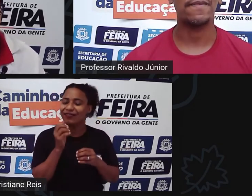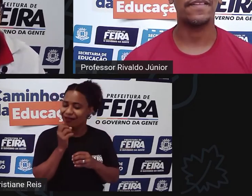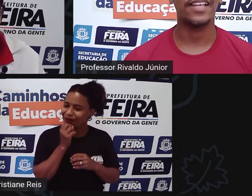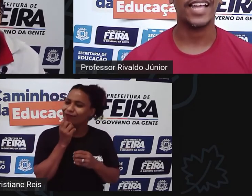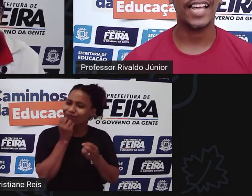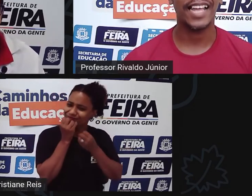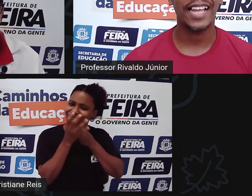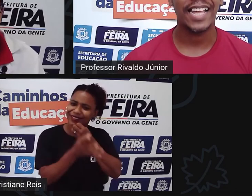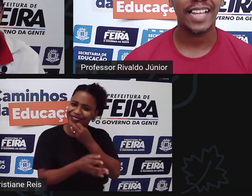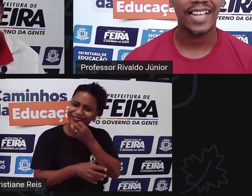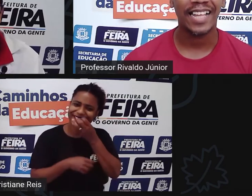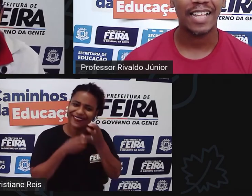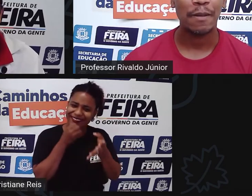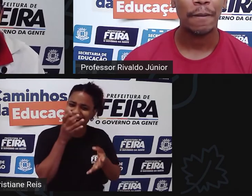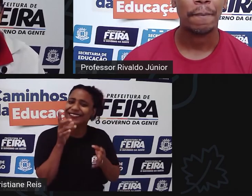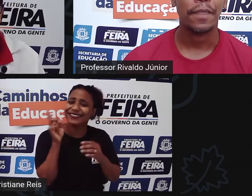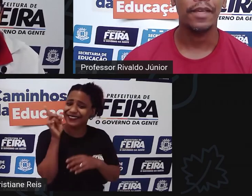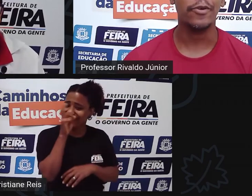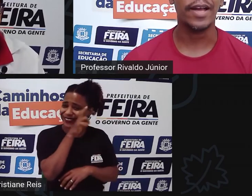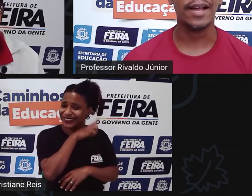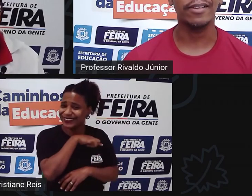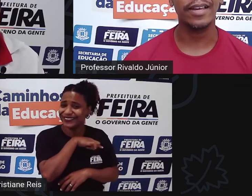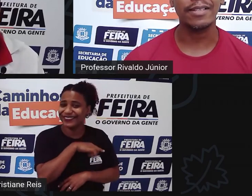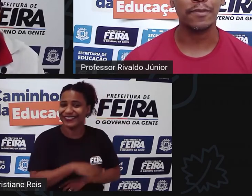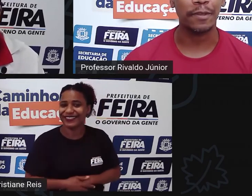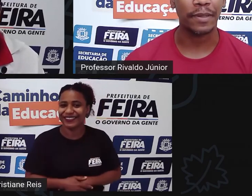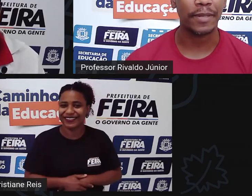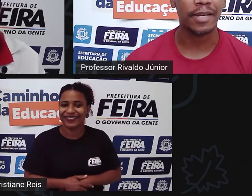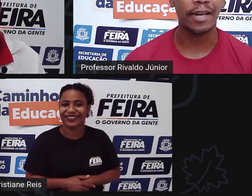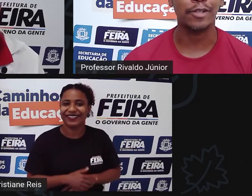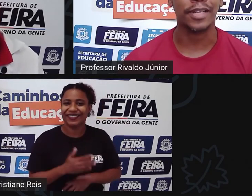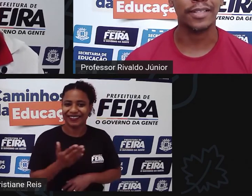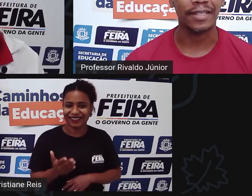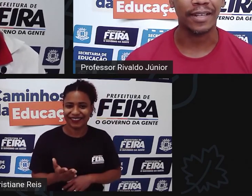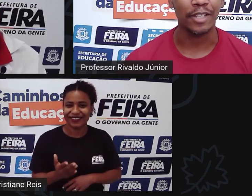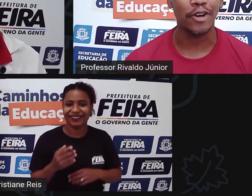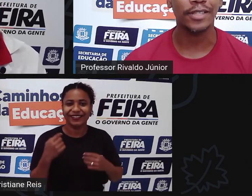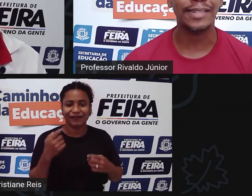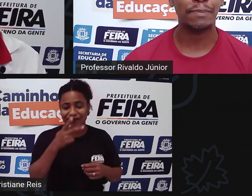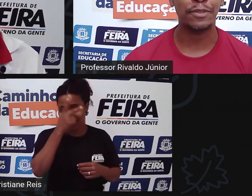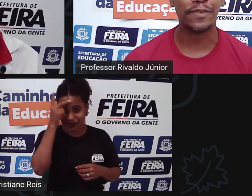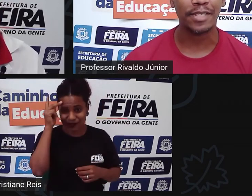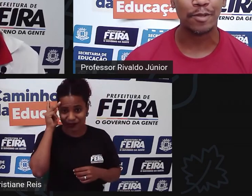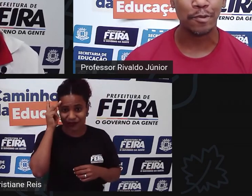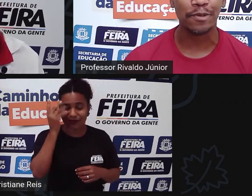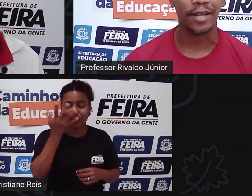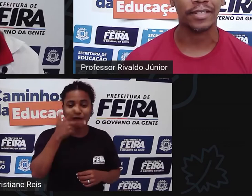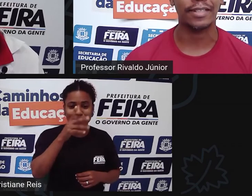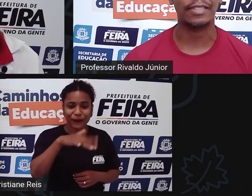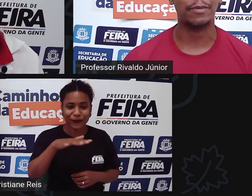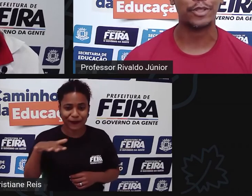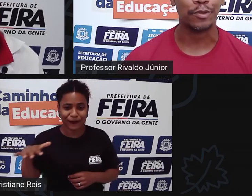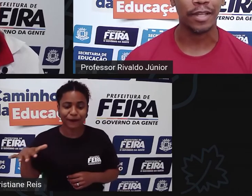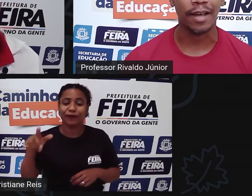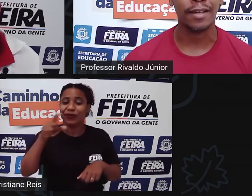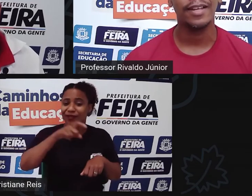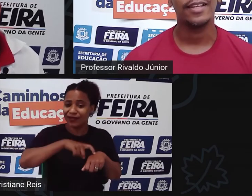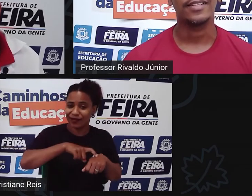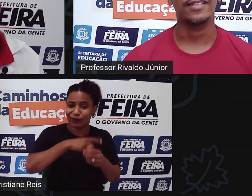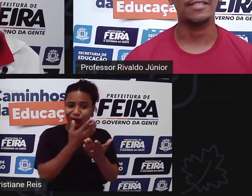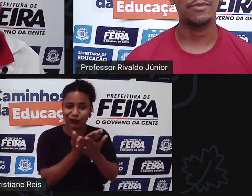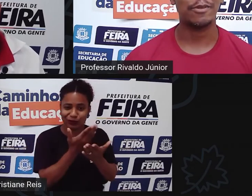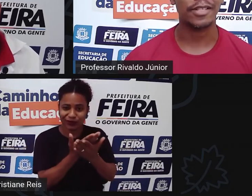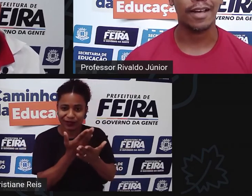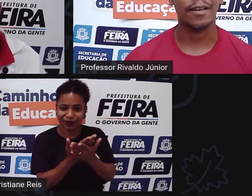confesso está complicado e o recado é esse Felipe para essa garotada que está aí dá tempo de fazer tudo galera dá tempo de estudar